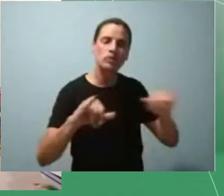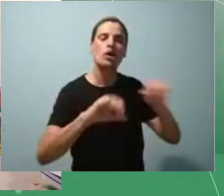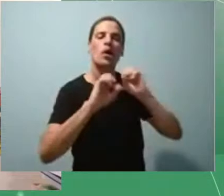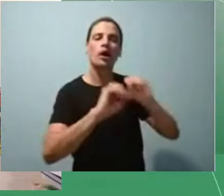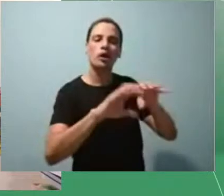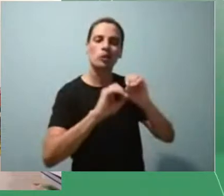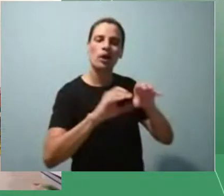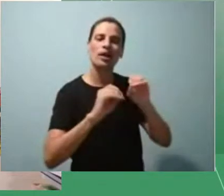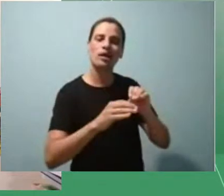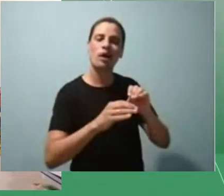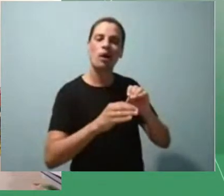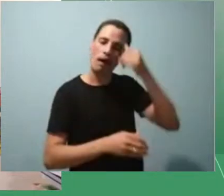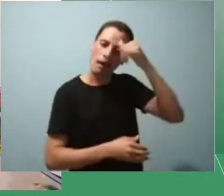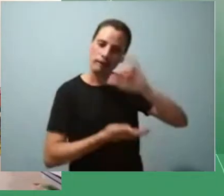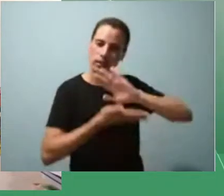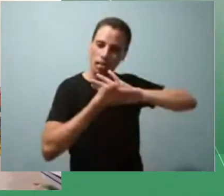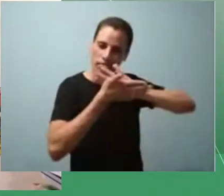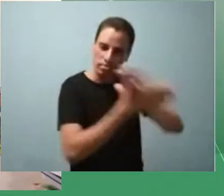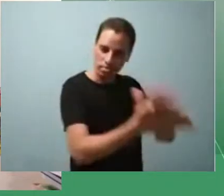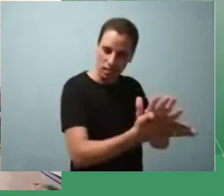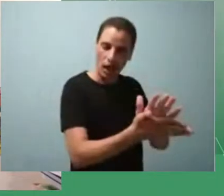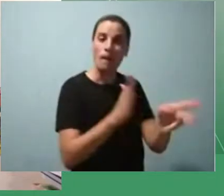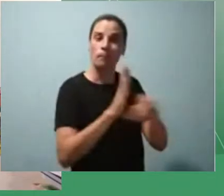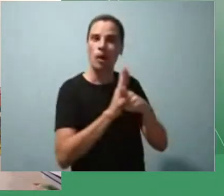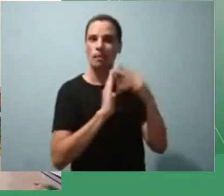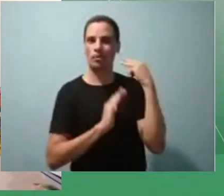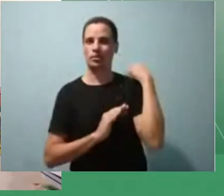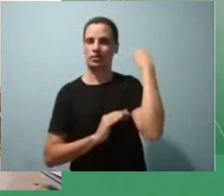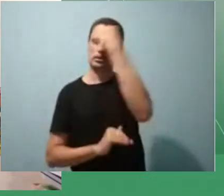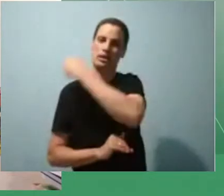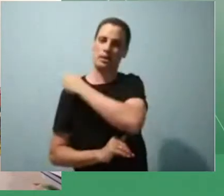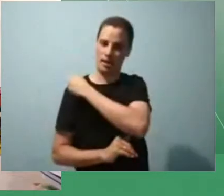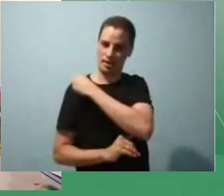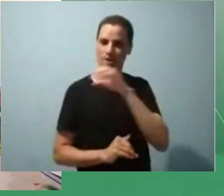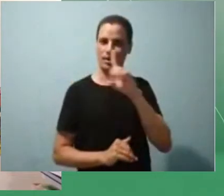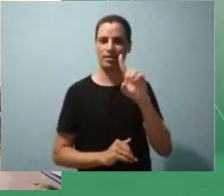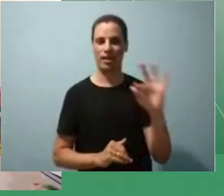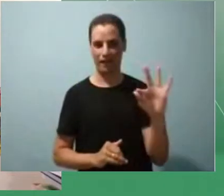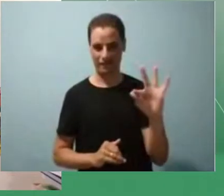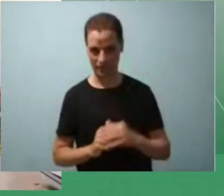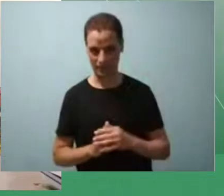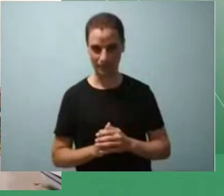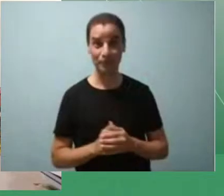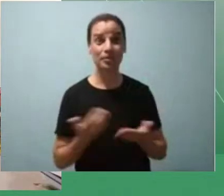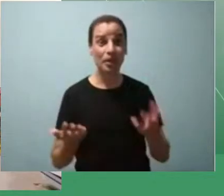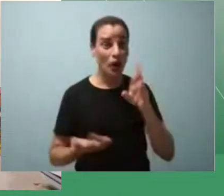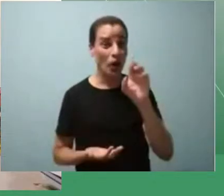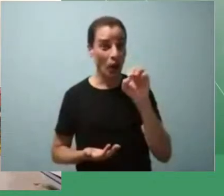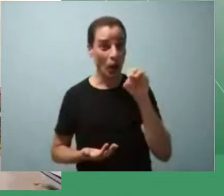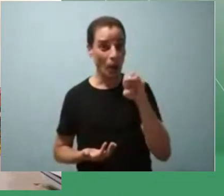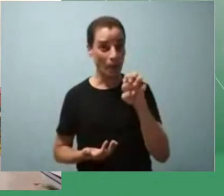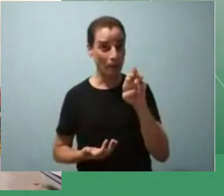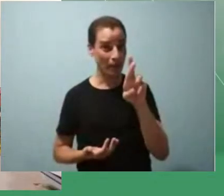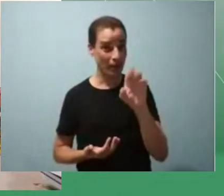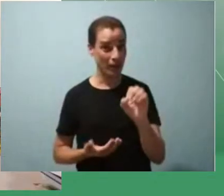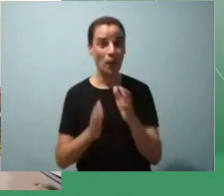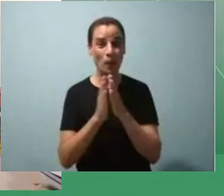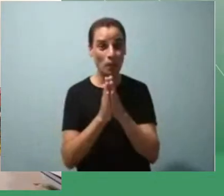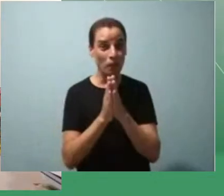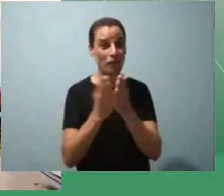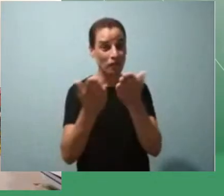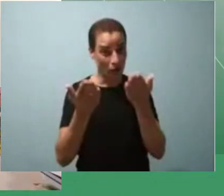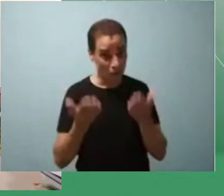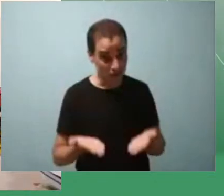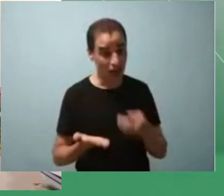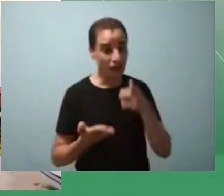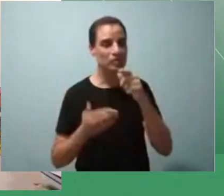nas escolas públicas de Santa Maria DF. Por favor, Romero, e vou pedir que você inicie fazendo também a sua